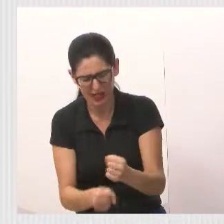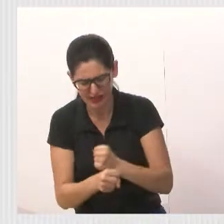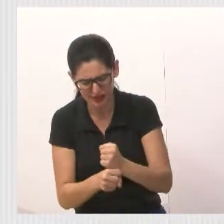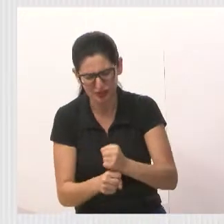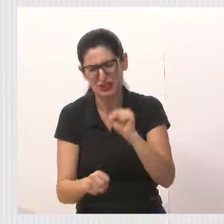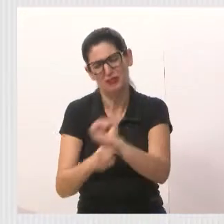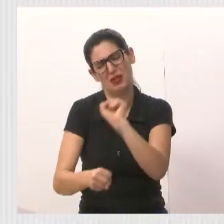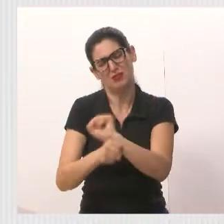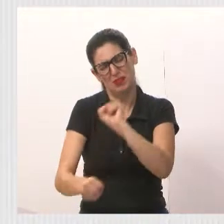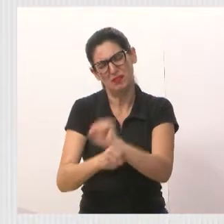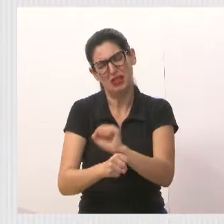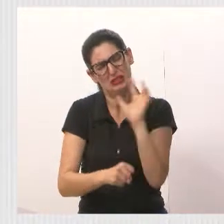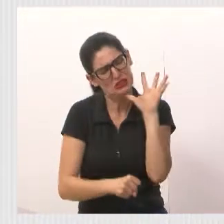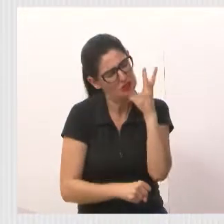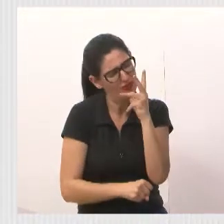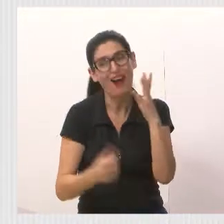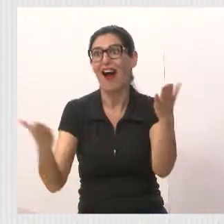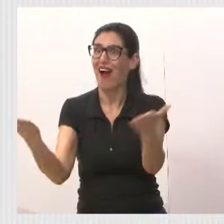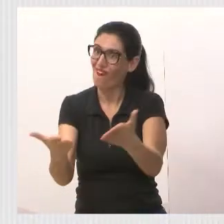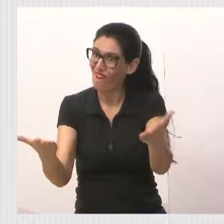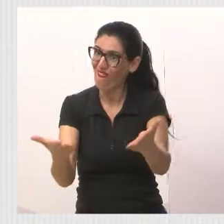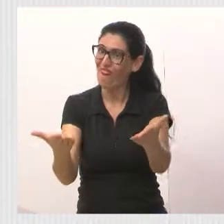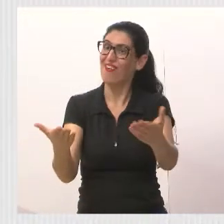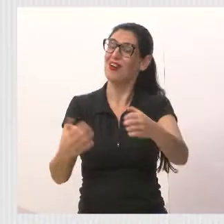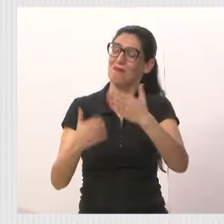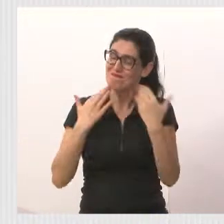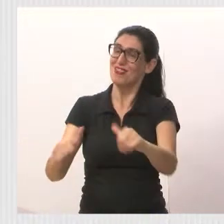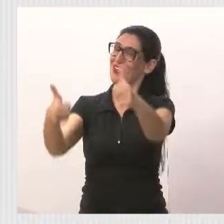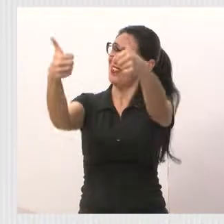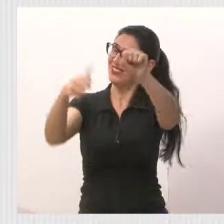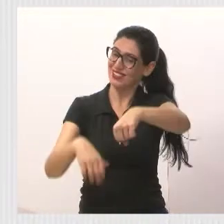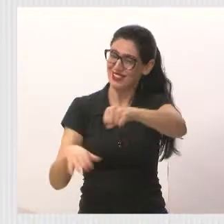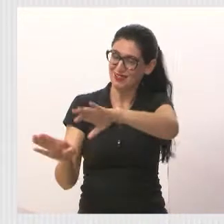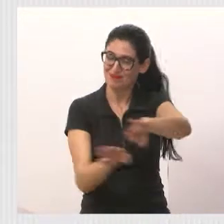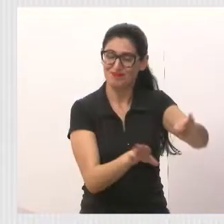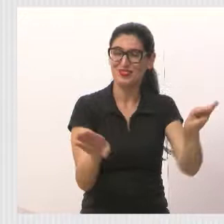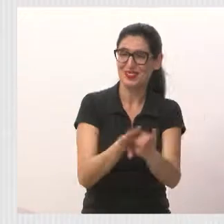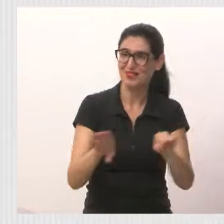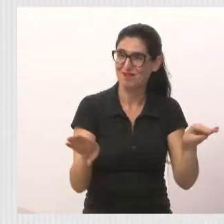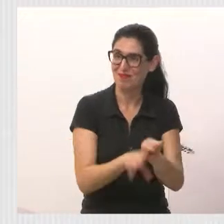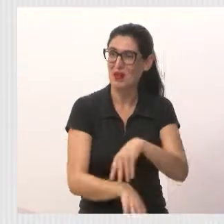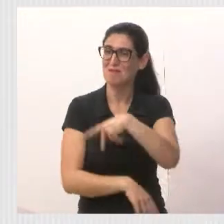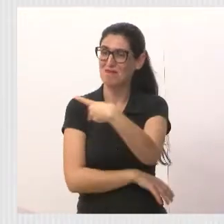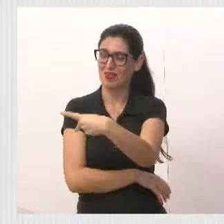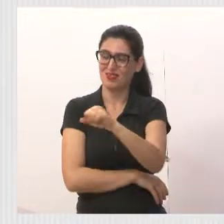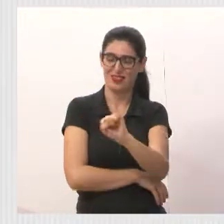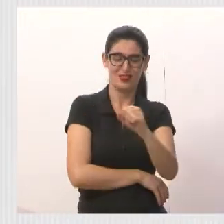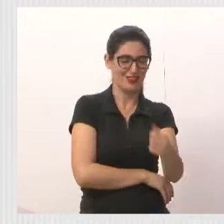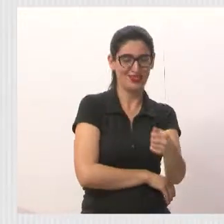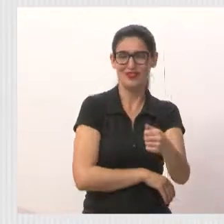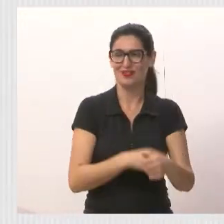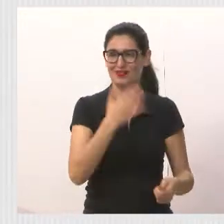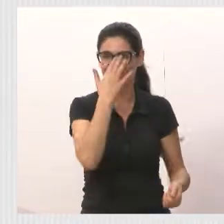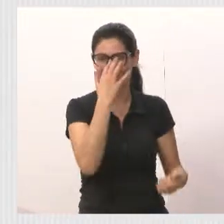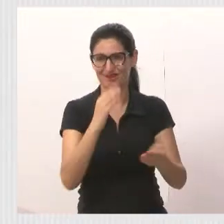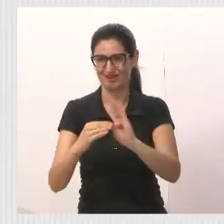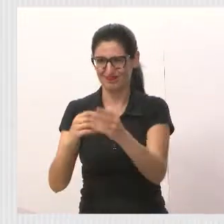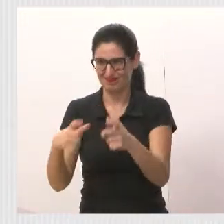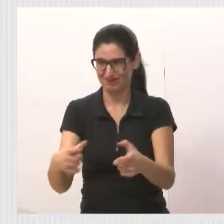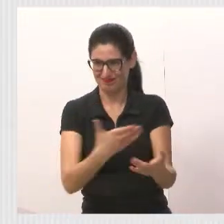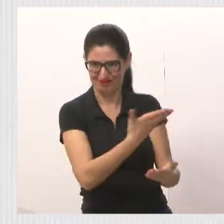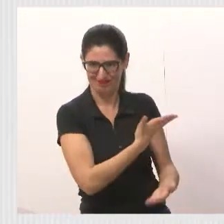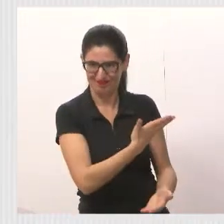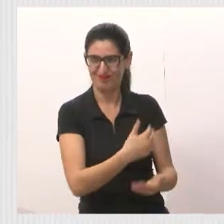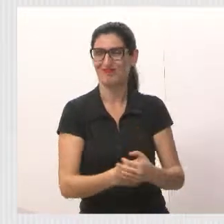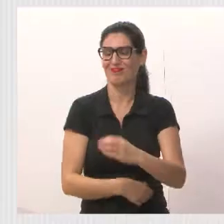Próximo. Ali fomos no Parque Santo Antônio também, na participação. Lá o morador que mora